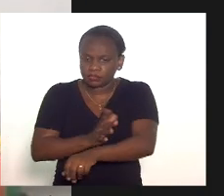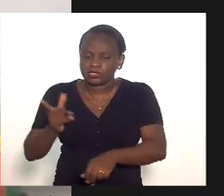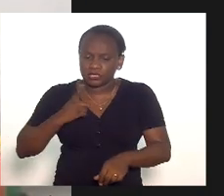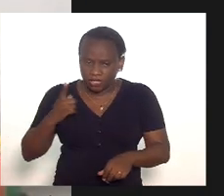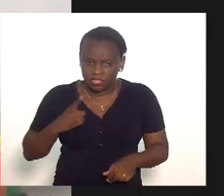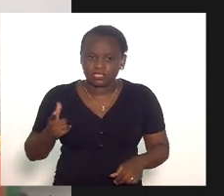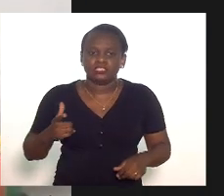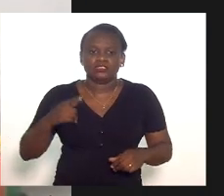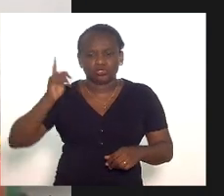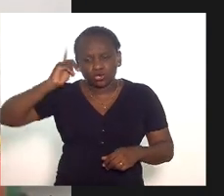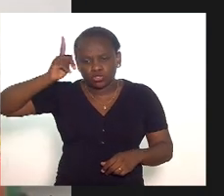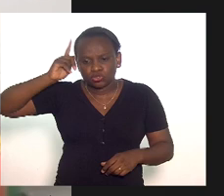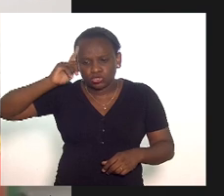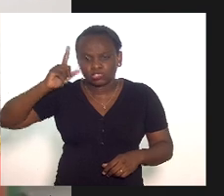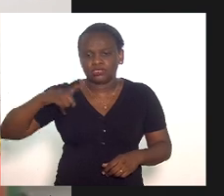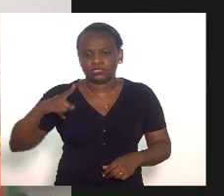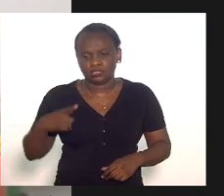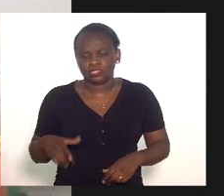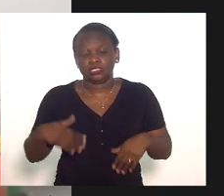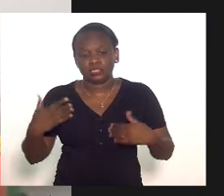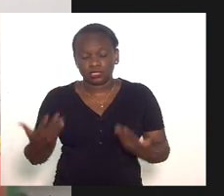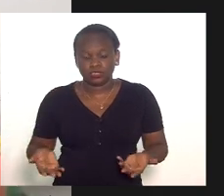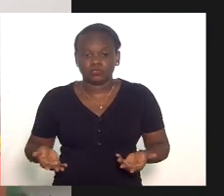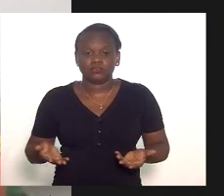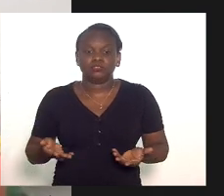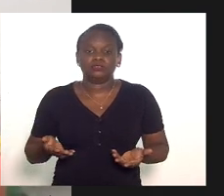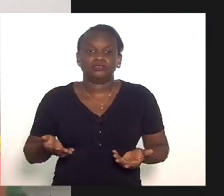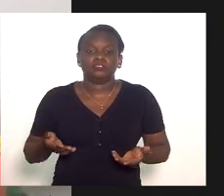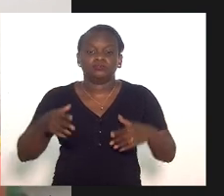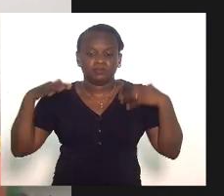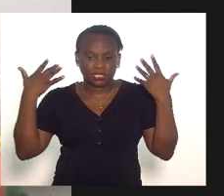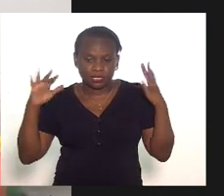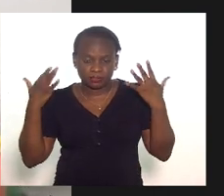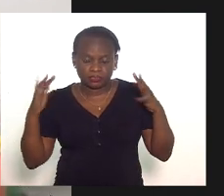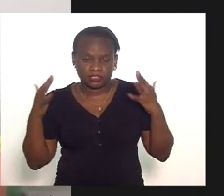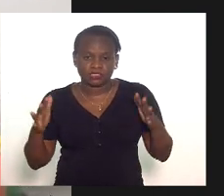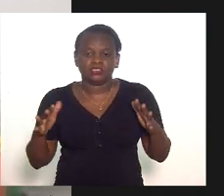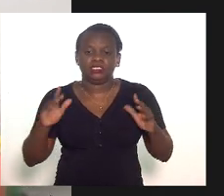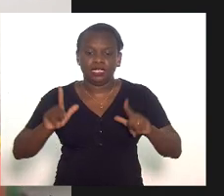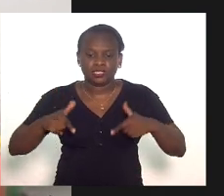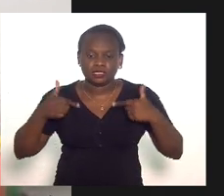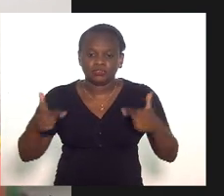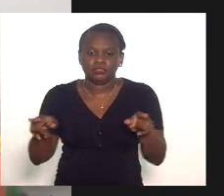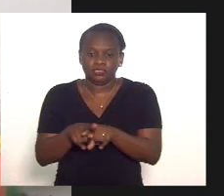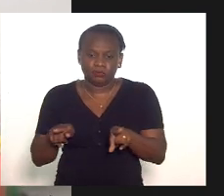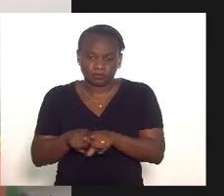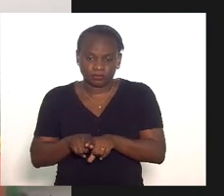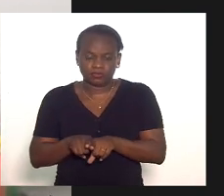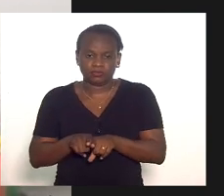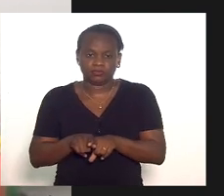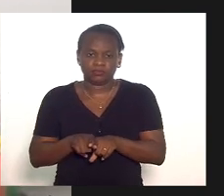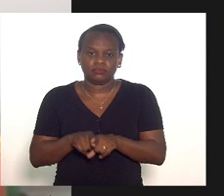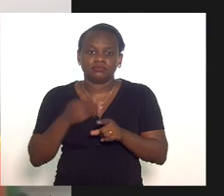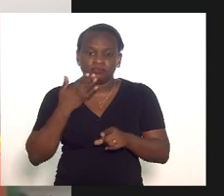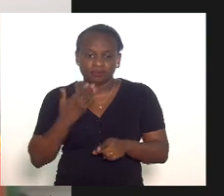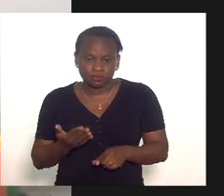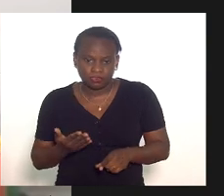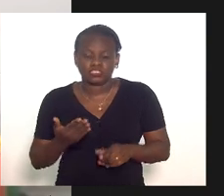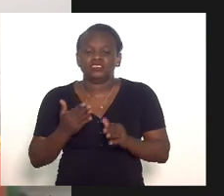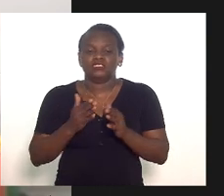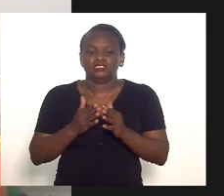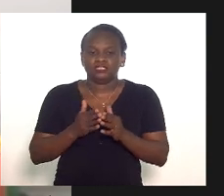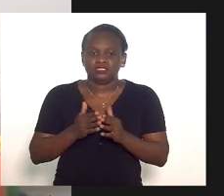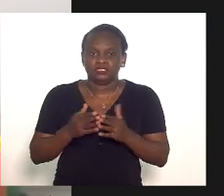ocorre todos os dias então nesse sentido parabenizar a ação também pedir e